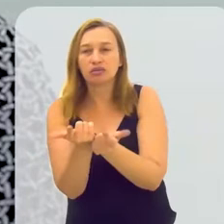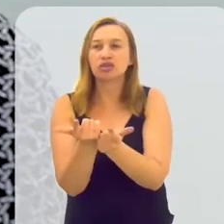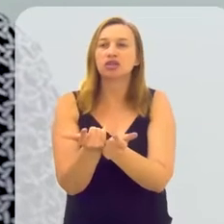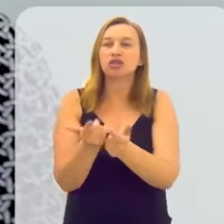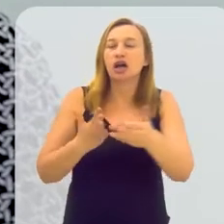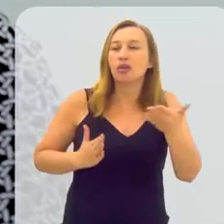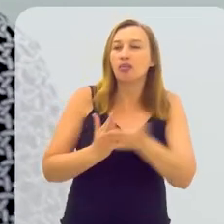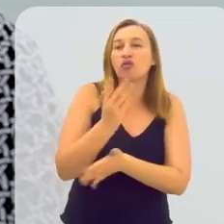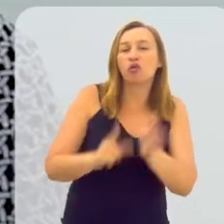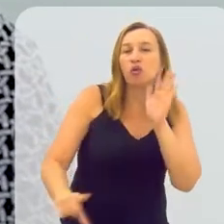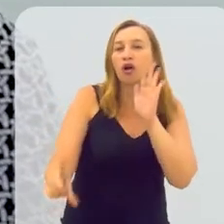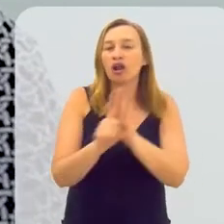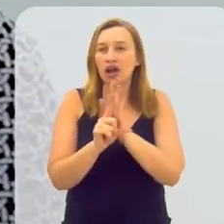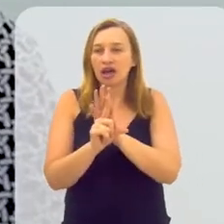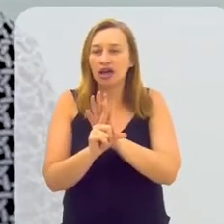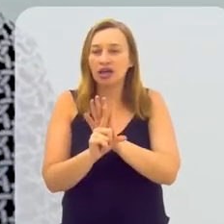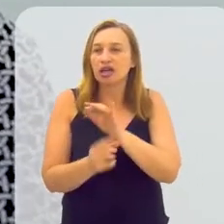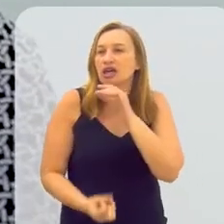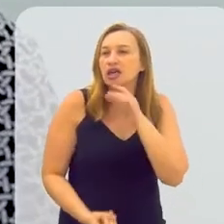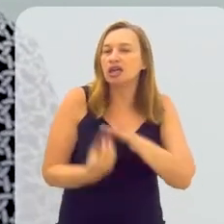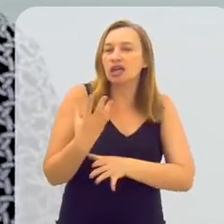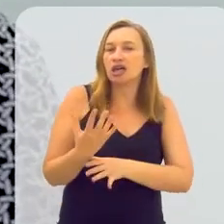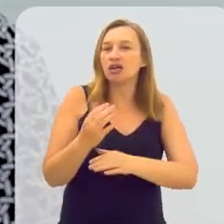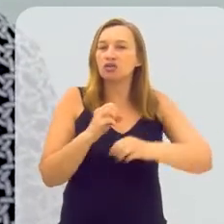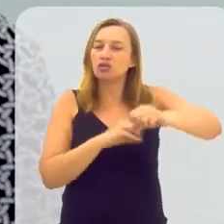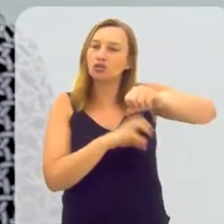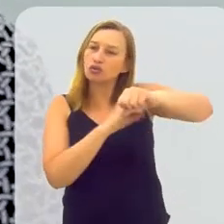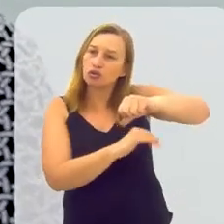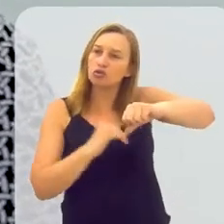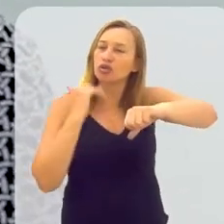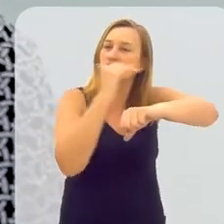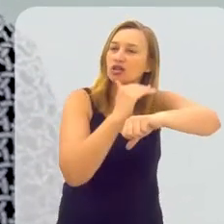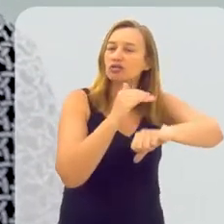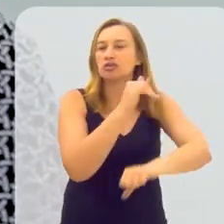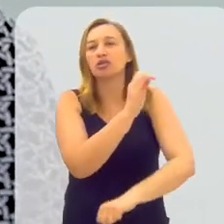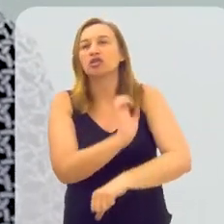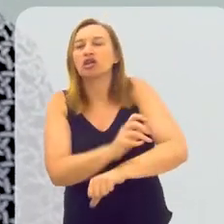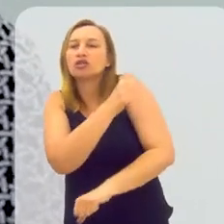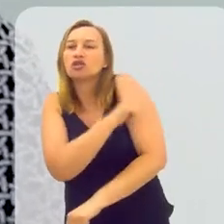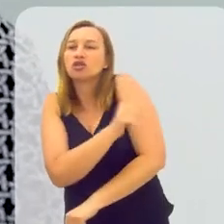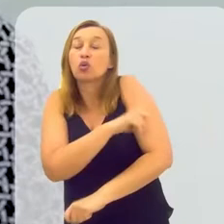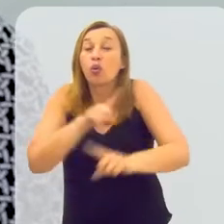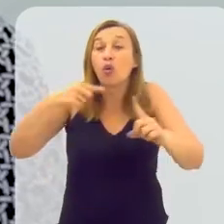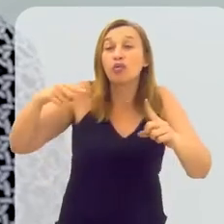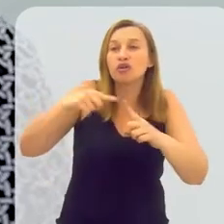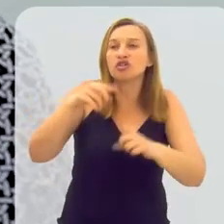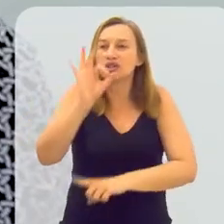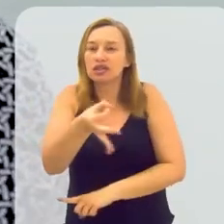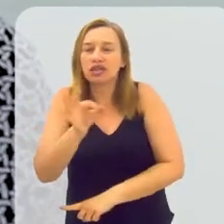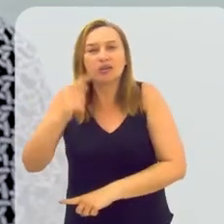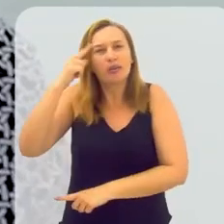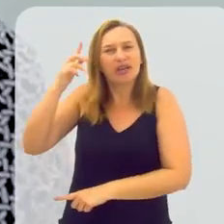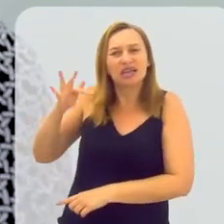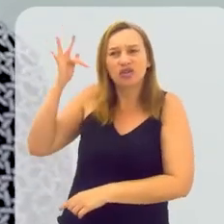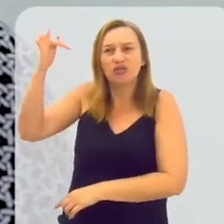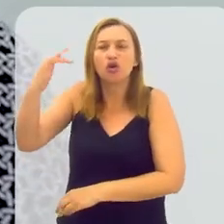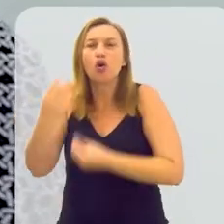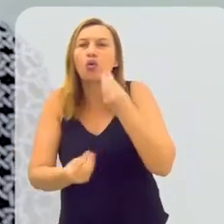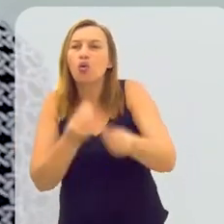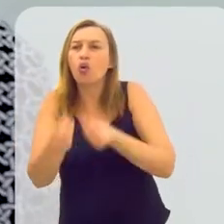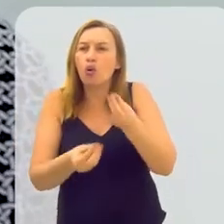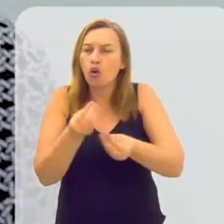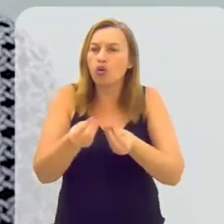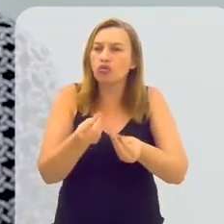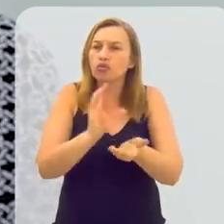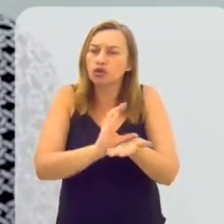Estado do Rio de Janeiro aprovou uma lei criando o Fundo Soberano do Estado do Rio de Janeiro e justamente com esse objetivo de pensar o futuro